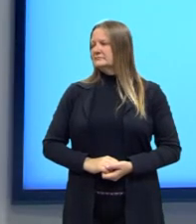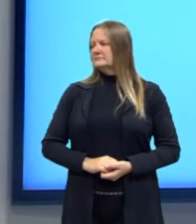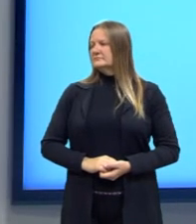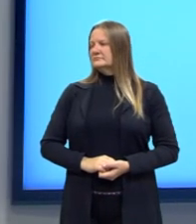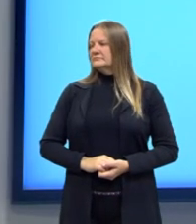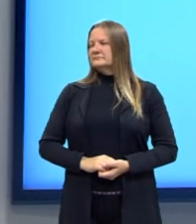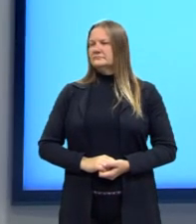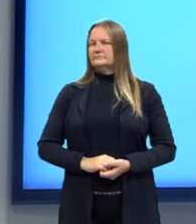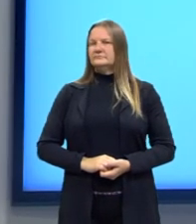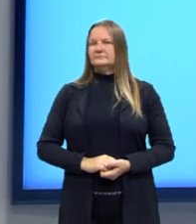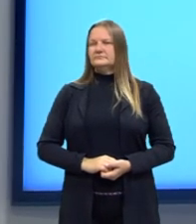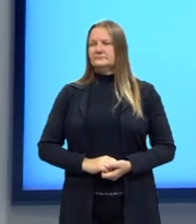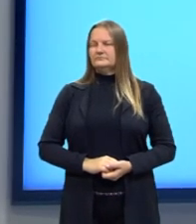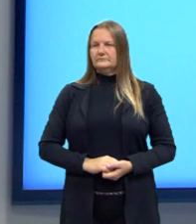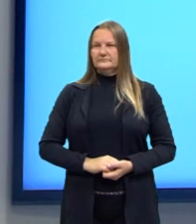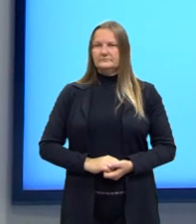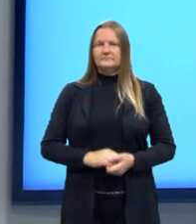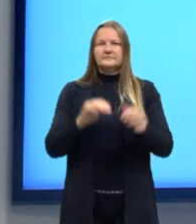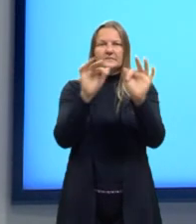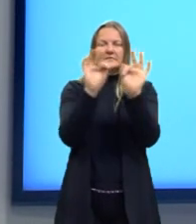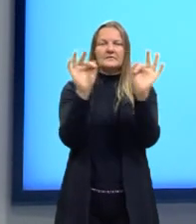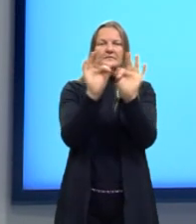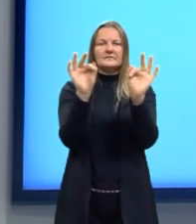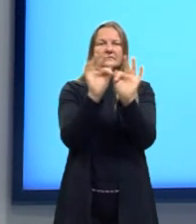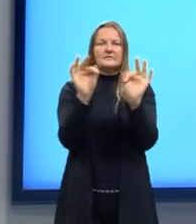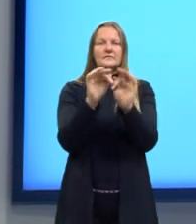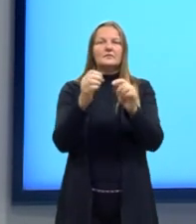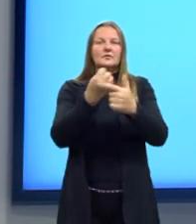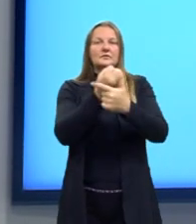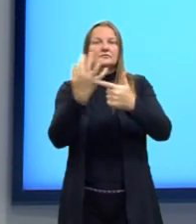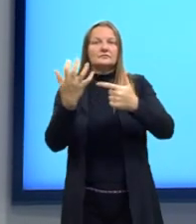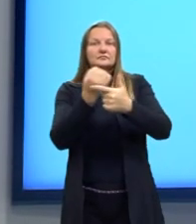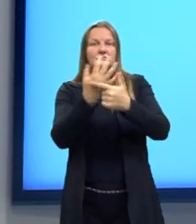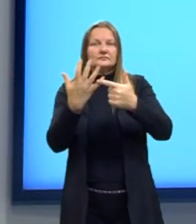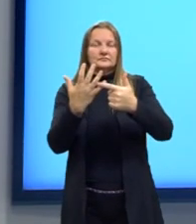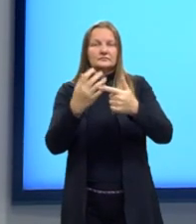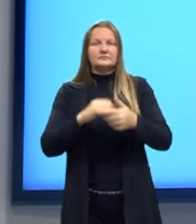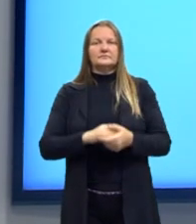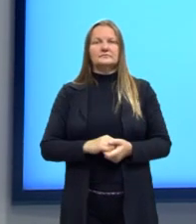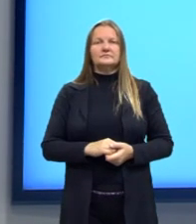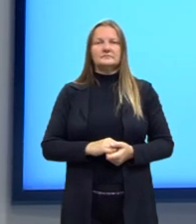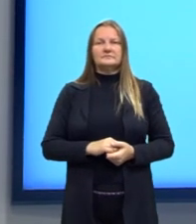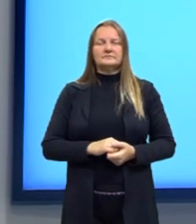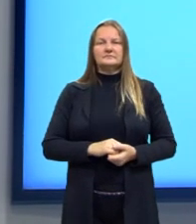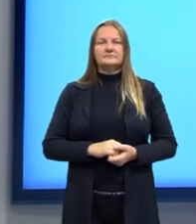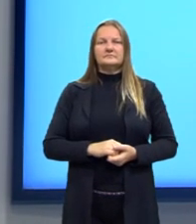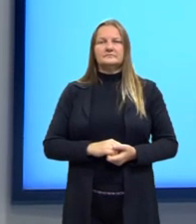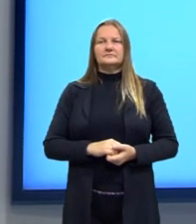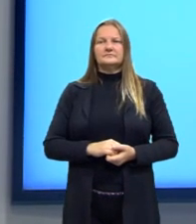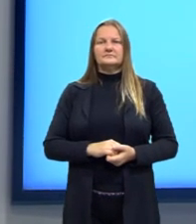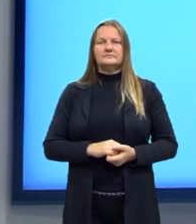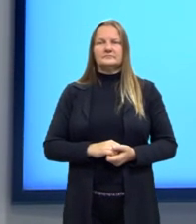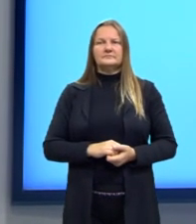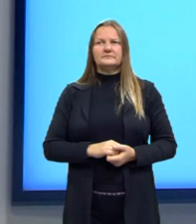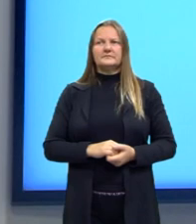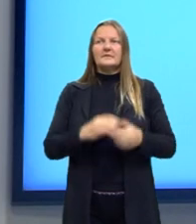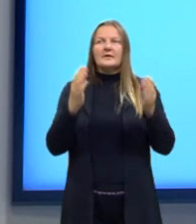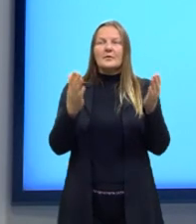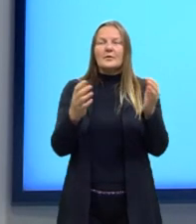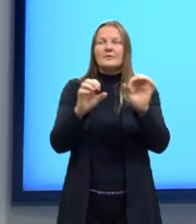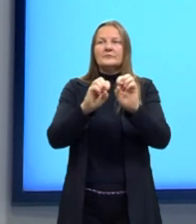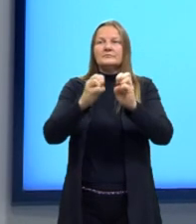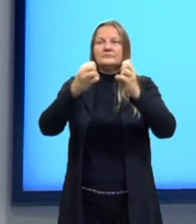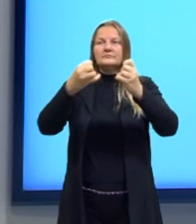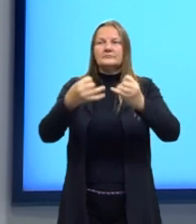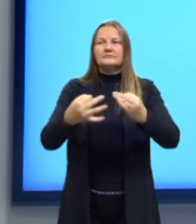podemos entrar nas funções logarítmicas. Já demos uma revisada para ver o que era o logaritmo. E agora nós vamos